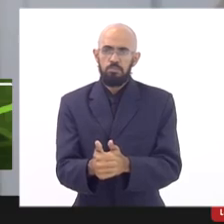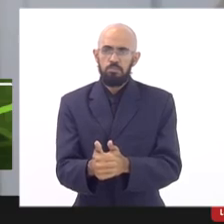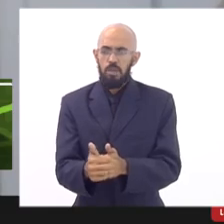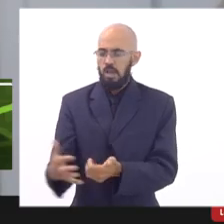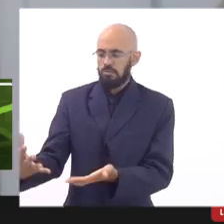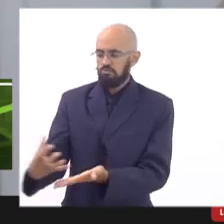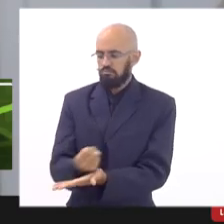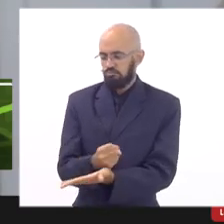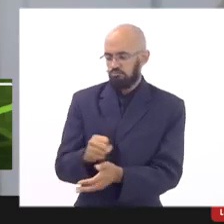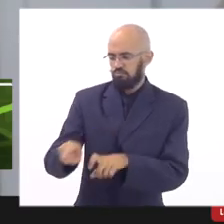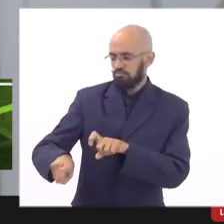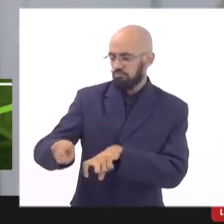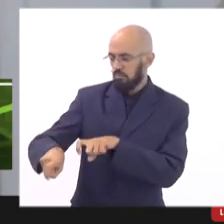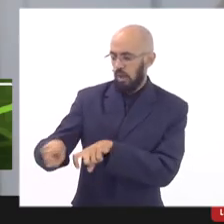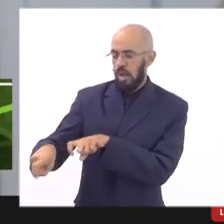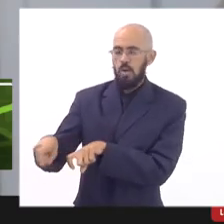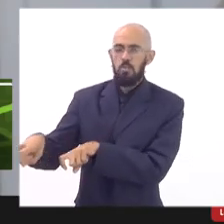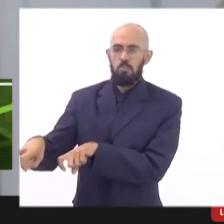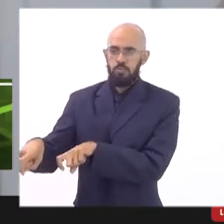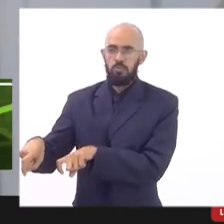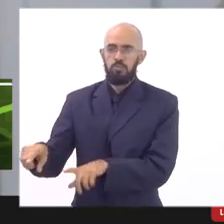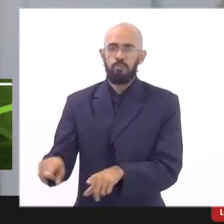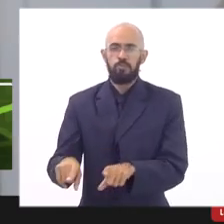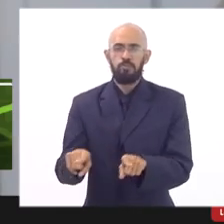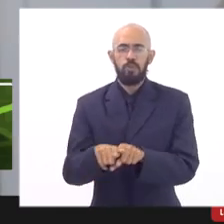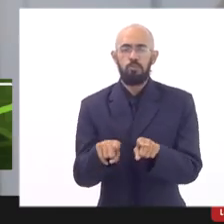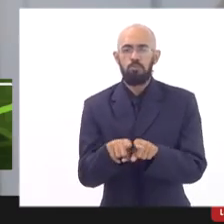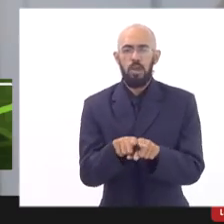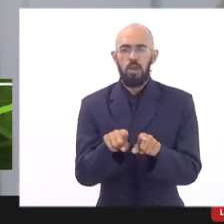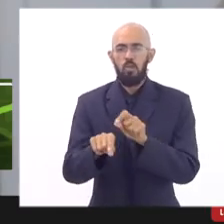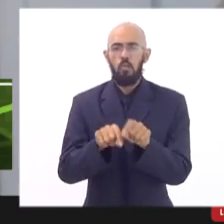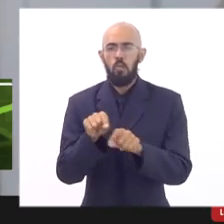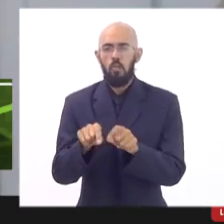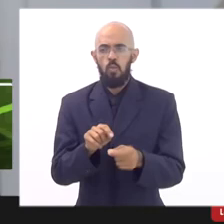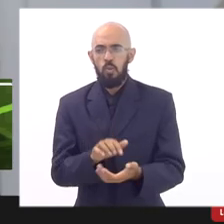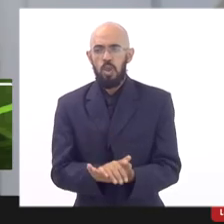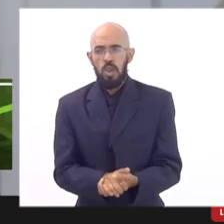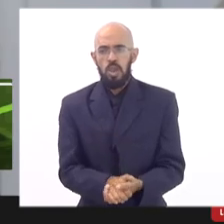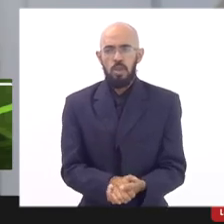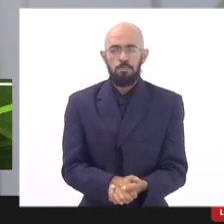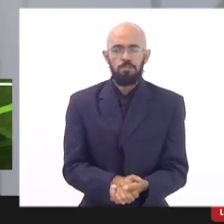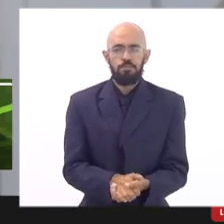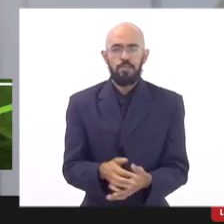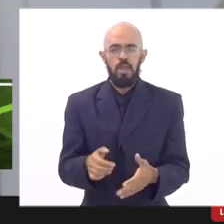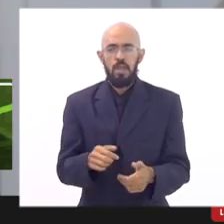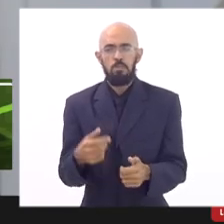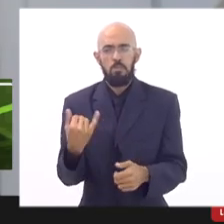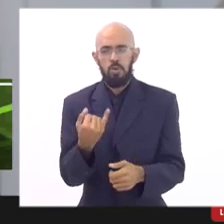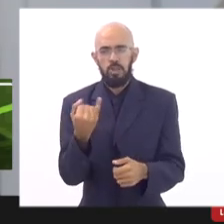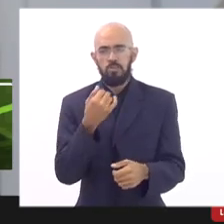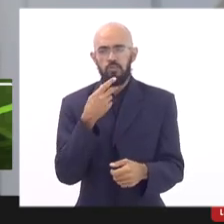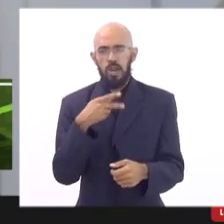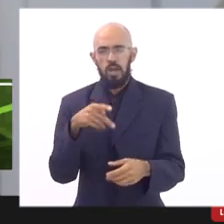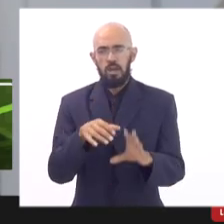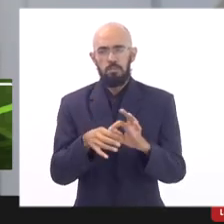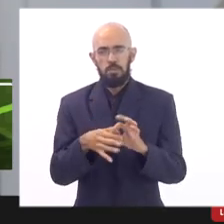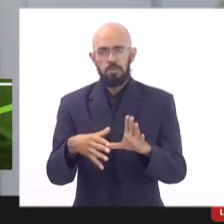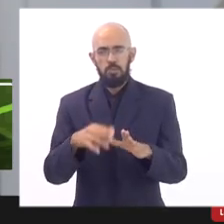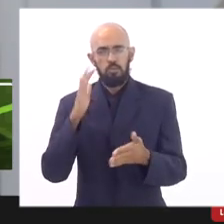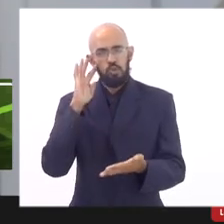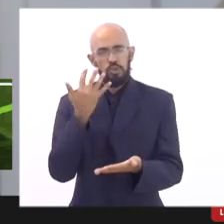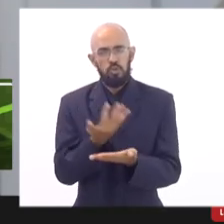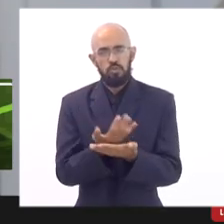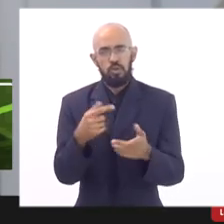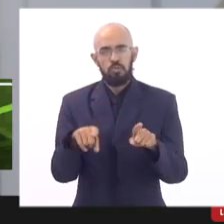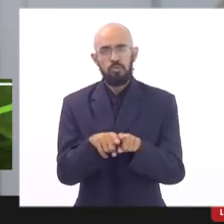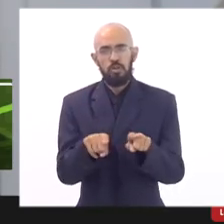safras é também importante salientar aqui a permissão tanto por resolução tanto prescrita no